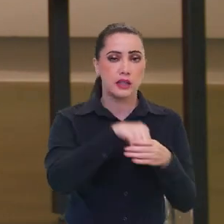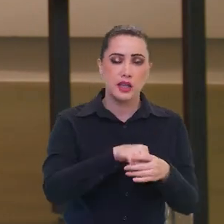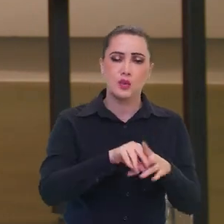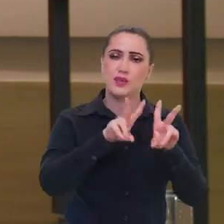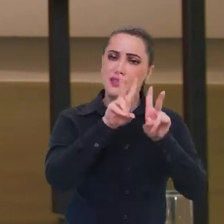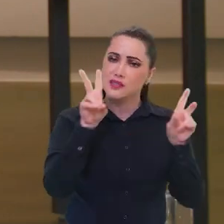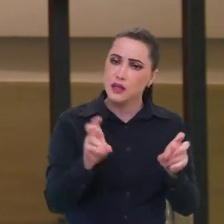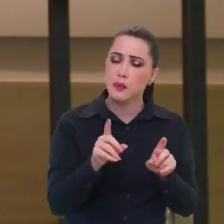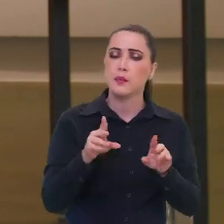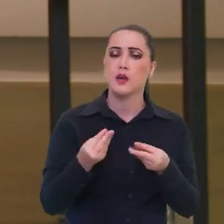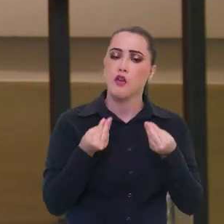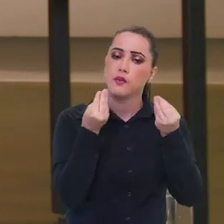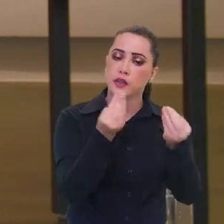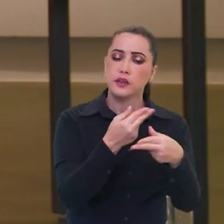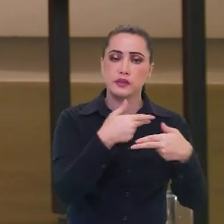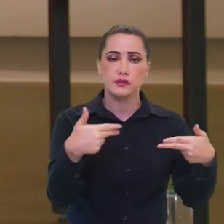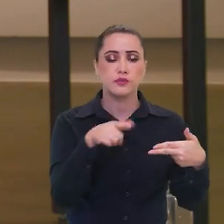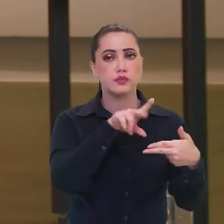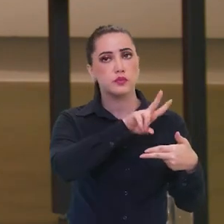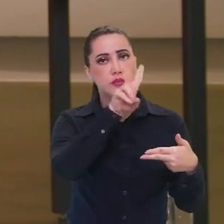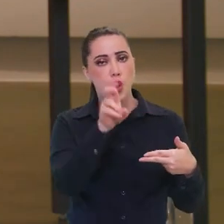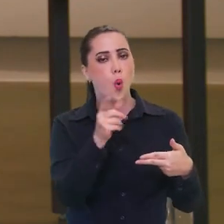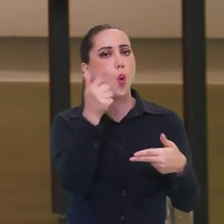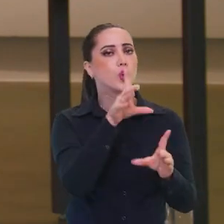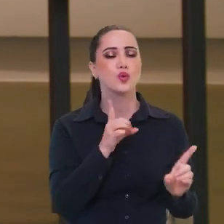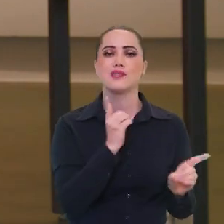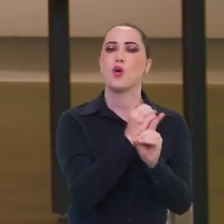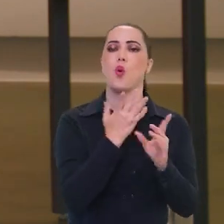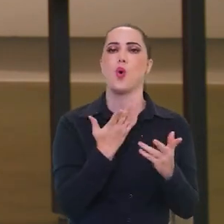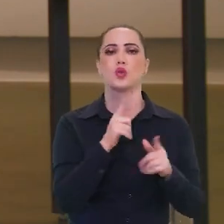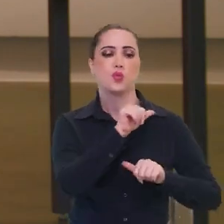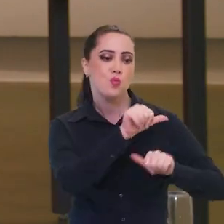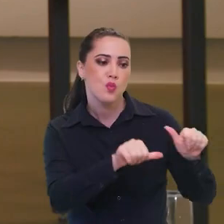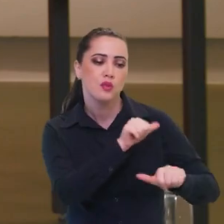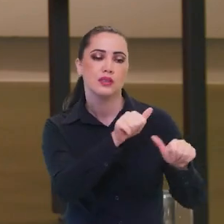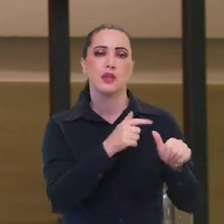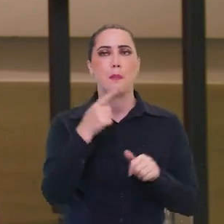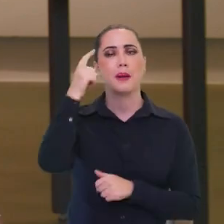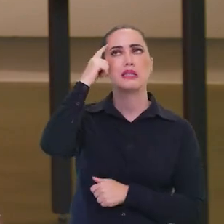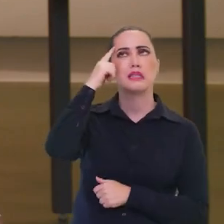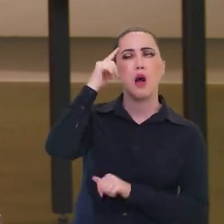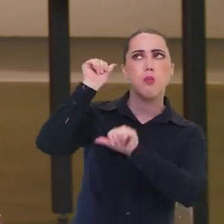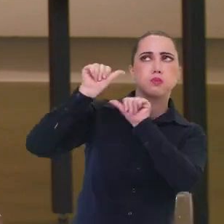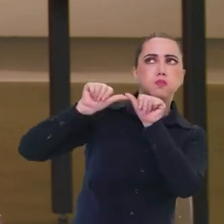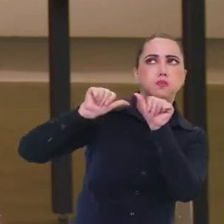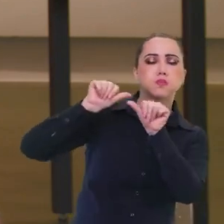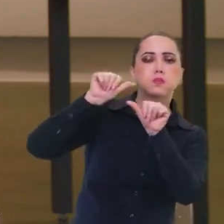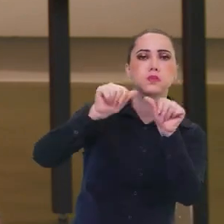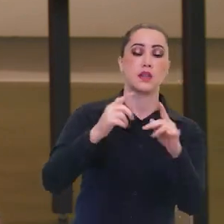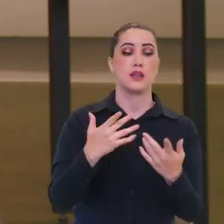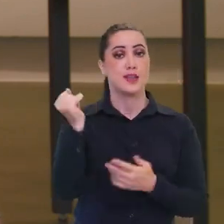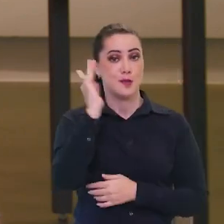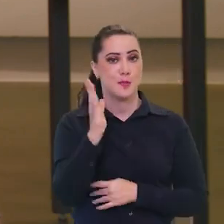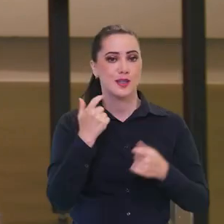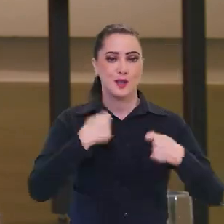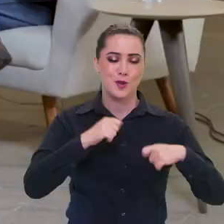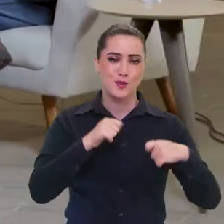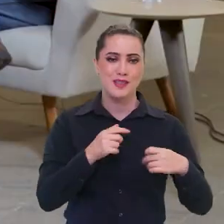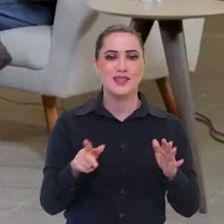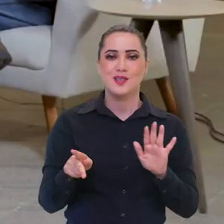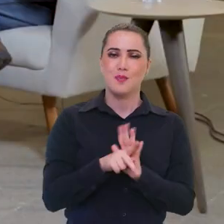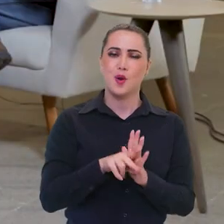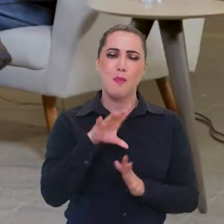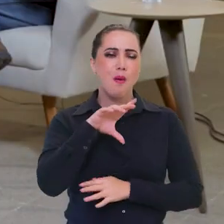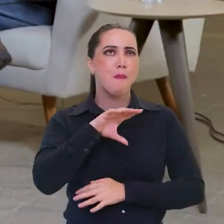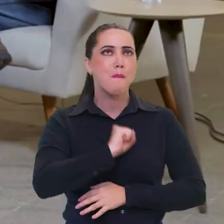dentro desses conflitos, trazem coisas que, outras descobertas, outras maneiras de pensar na vida, e eu acho que o Brasil precisa assumir